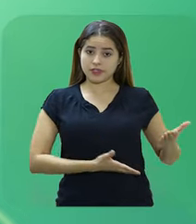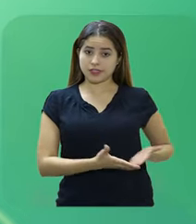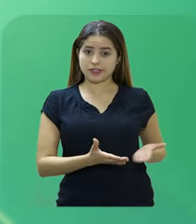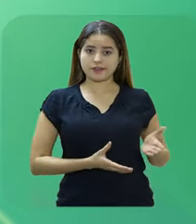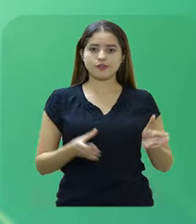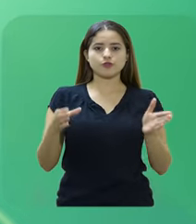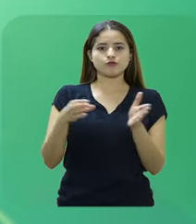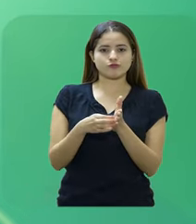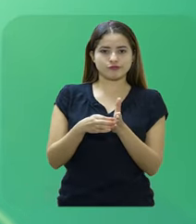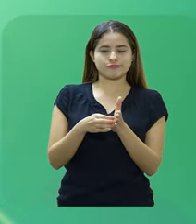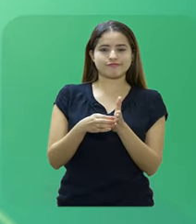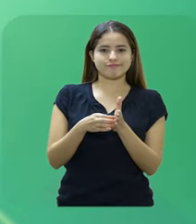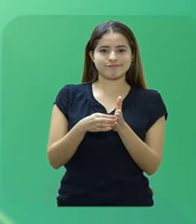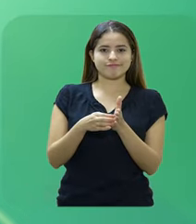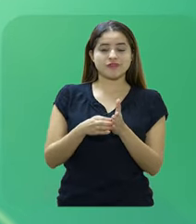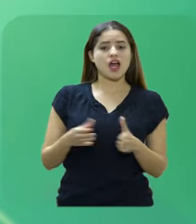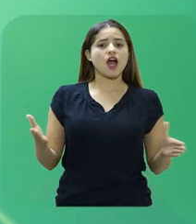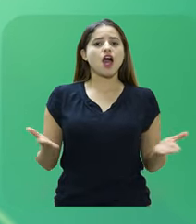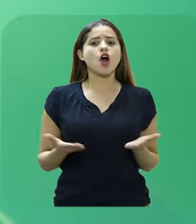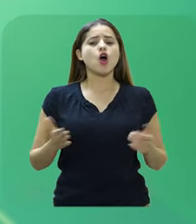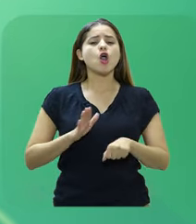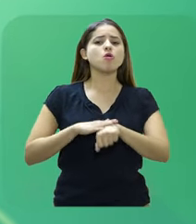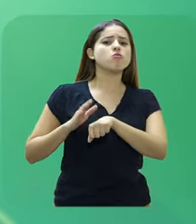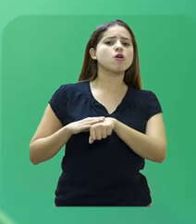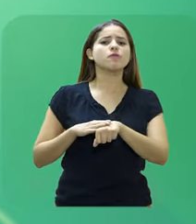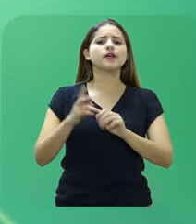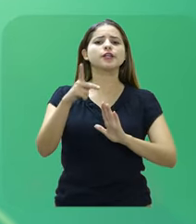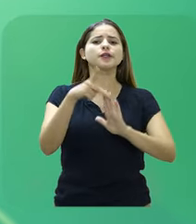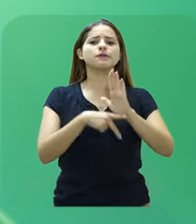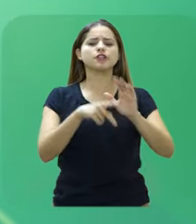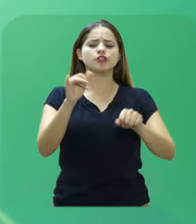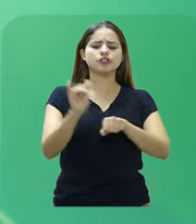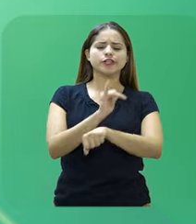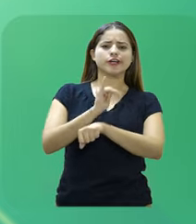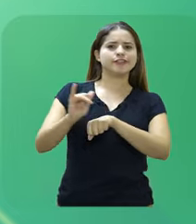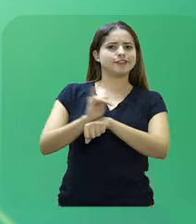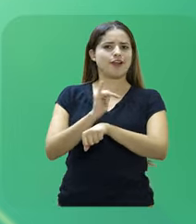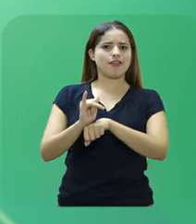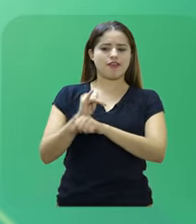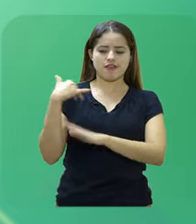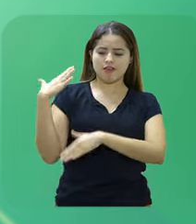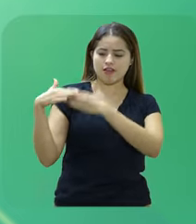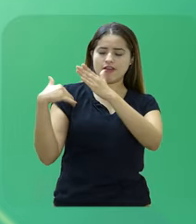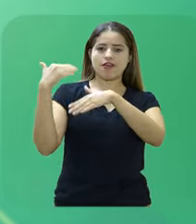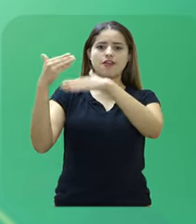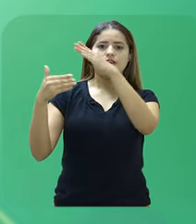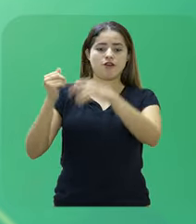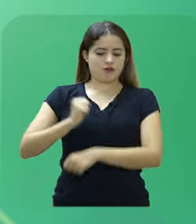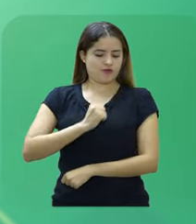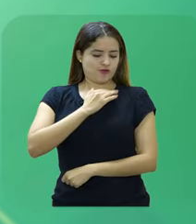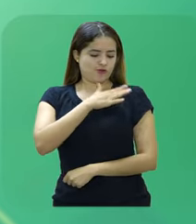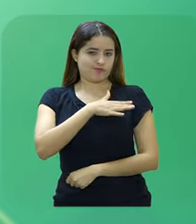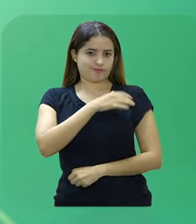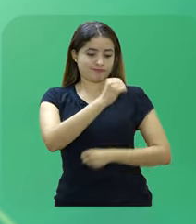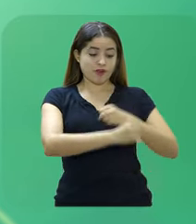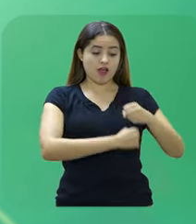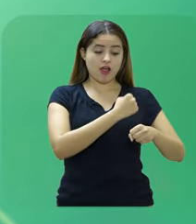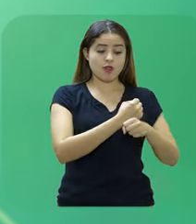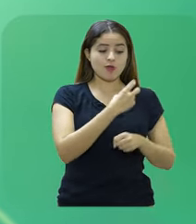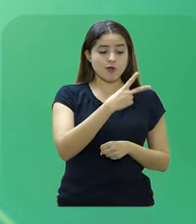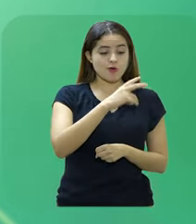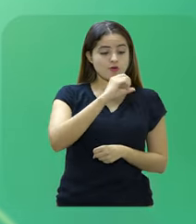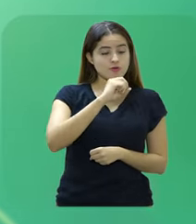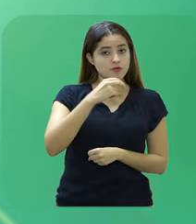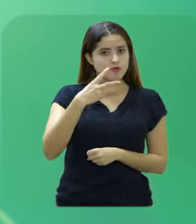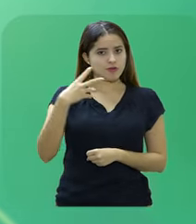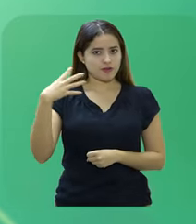Servidoras e servidores, chegou a hora de planejarmos as ações de desenvolvimento do IFPE para 2024. E com o